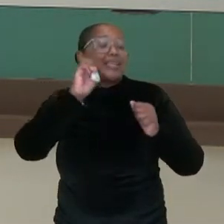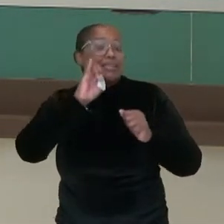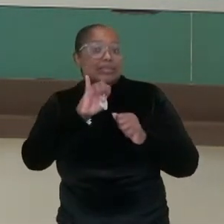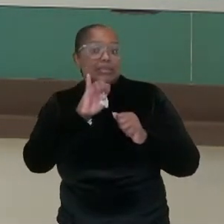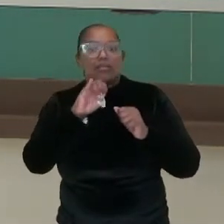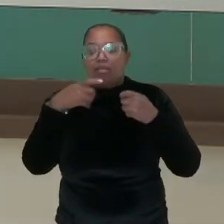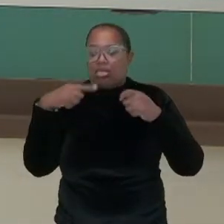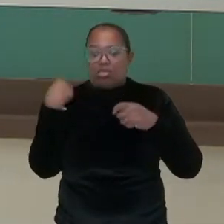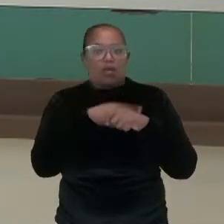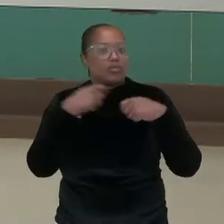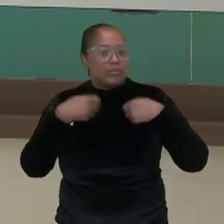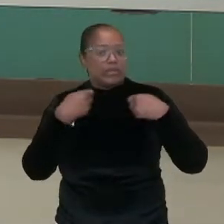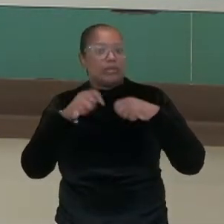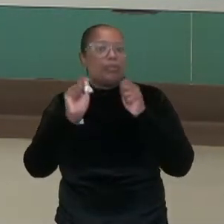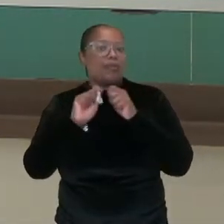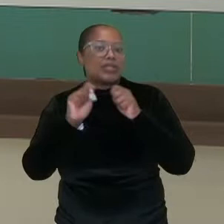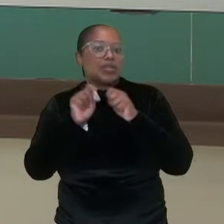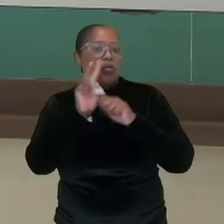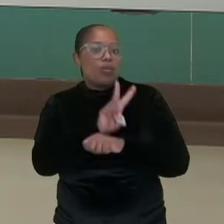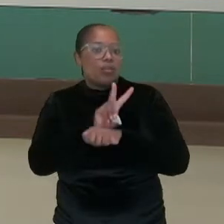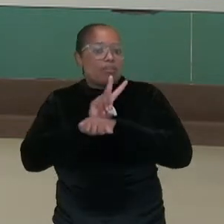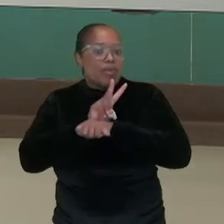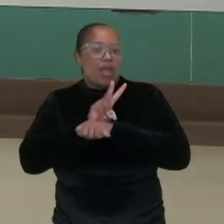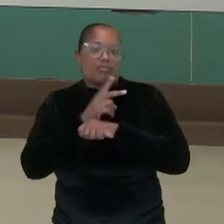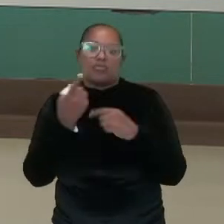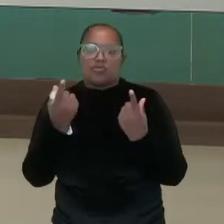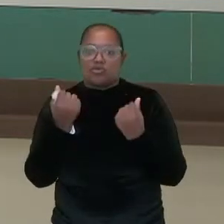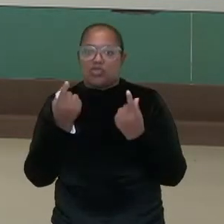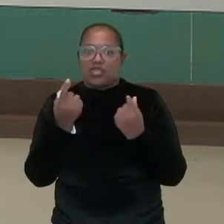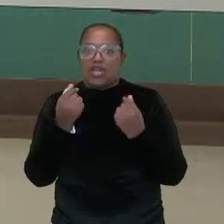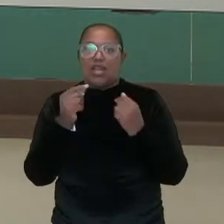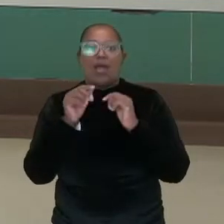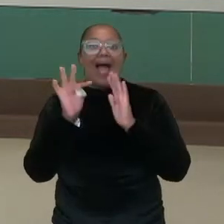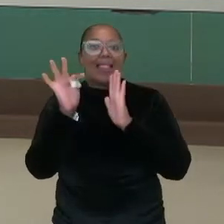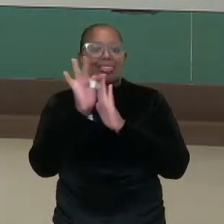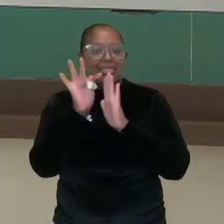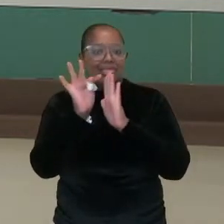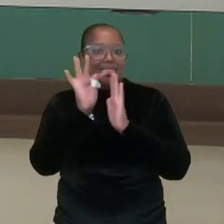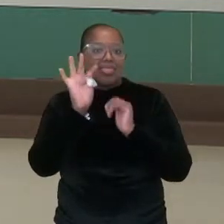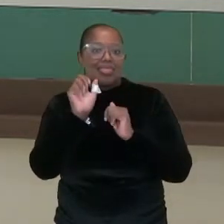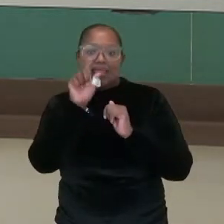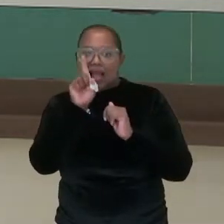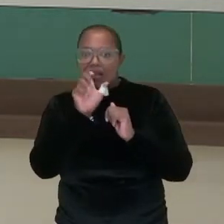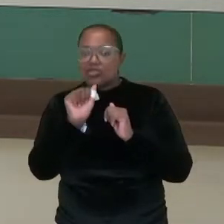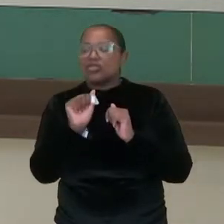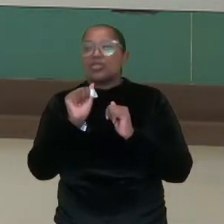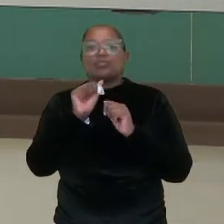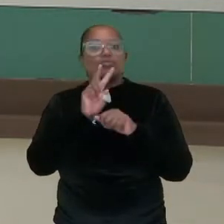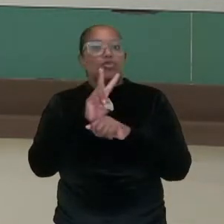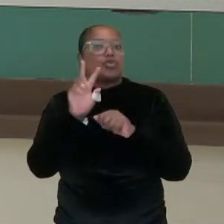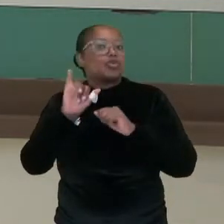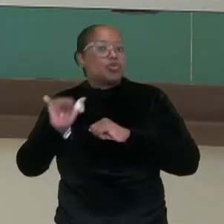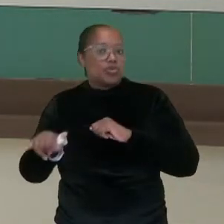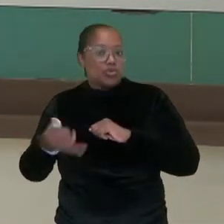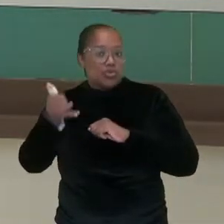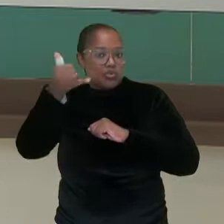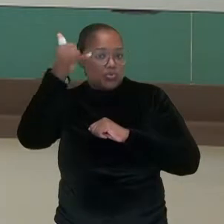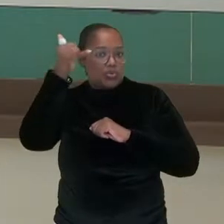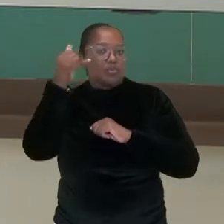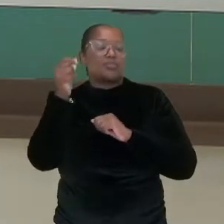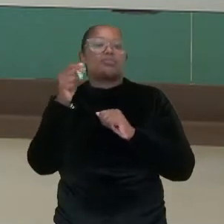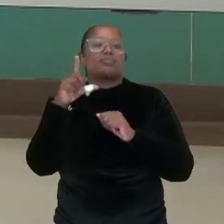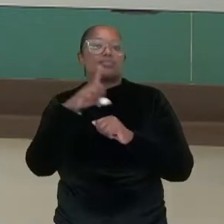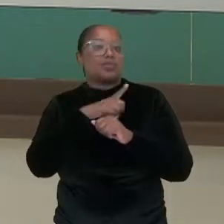necessita fazer um empréstimo pessoal, a taxa de juros cobrada nesse tipo de empréstimo, nesse tipo de investimento, de